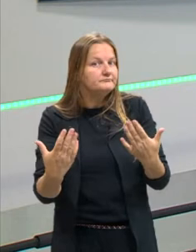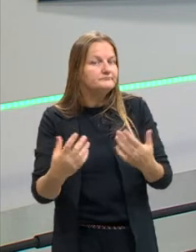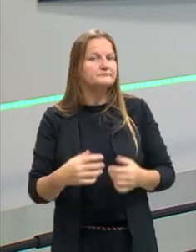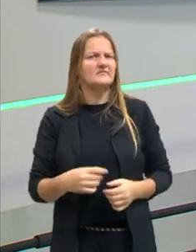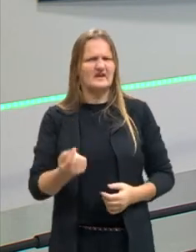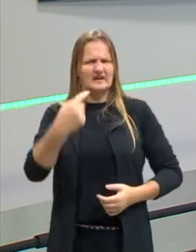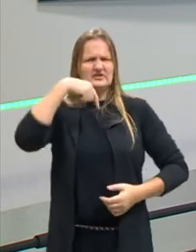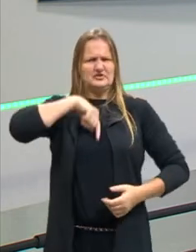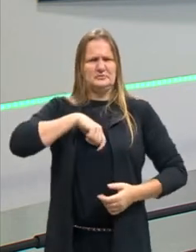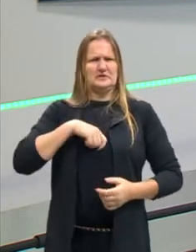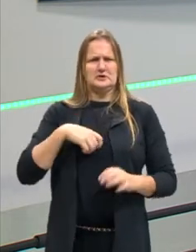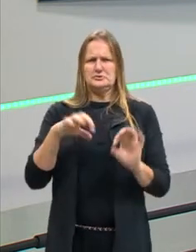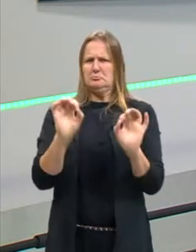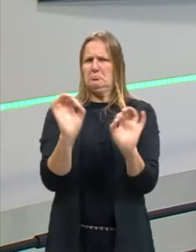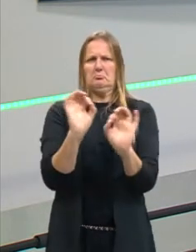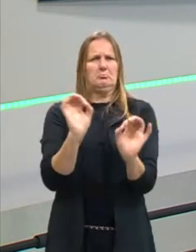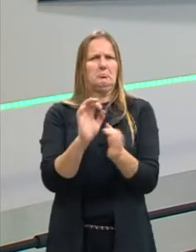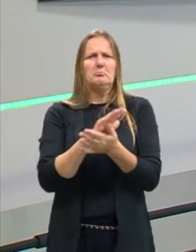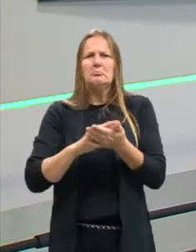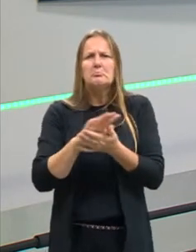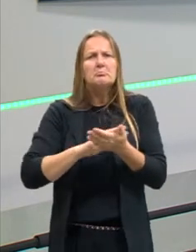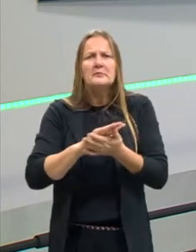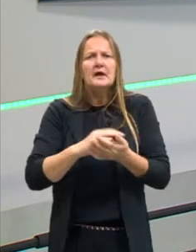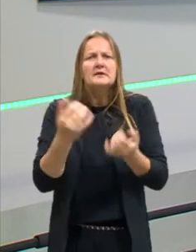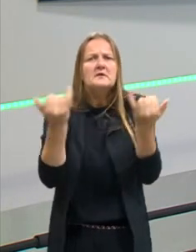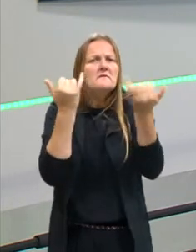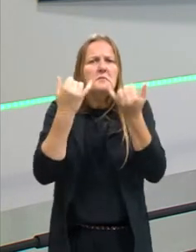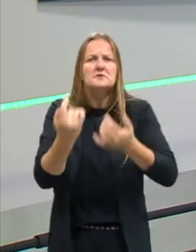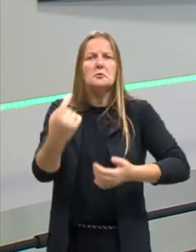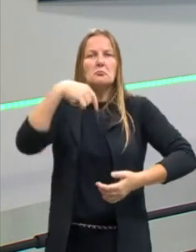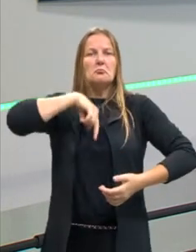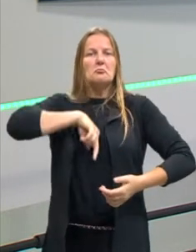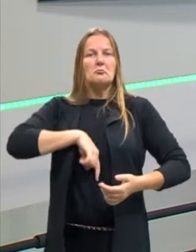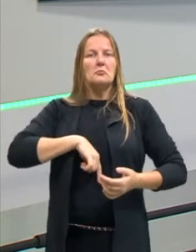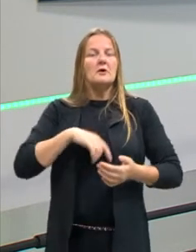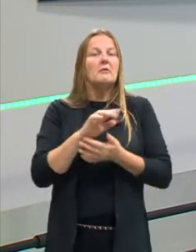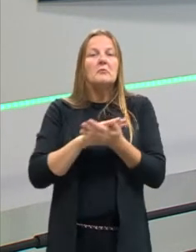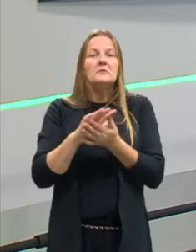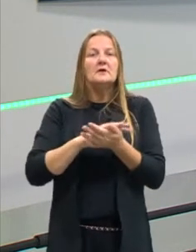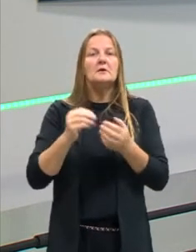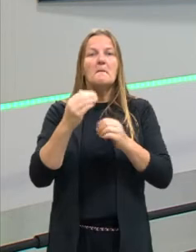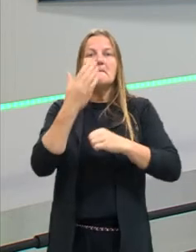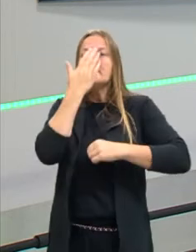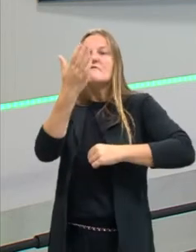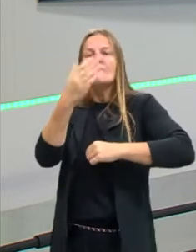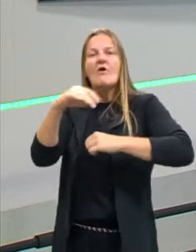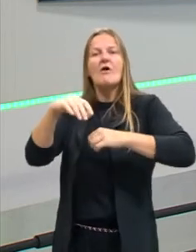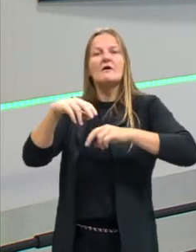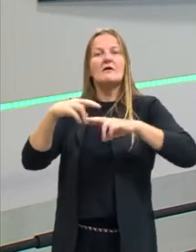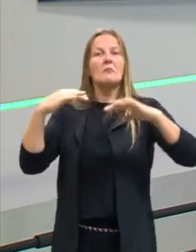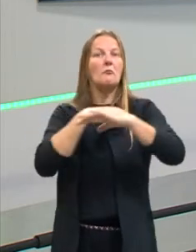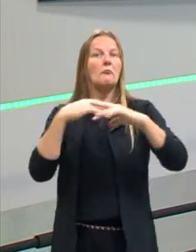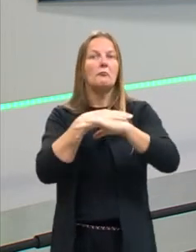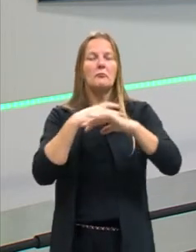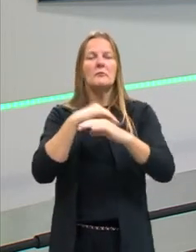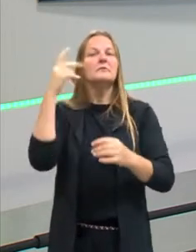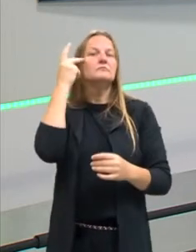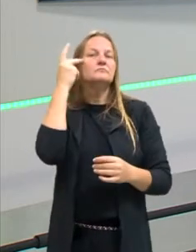intimidade aqui não me parece ter muita coisa. Inclusive é uma cena pública acontecendo na Avenida Paulista.